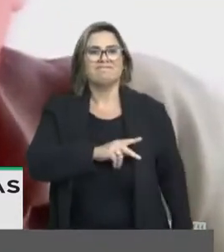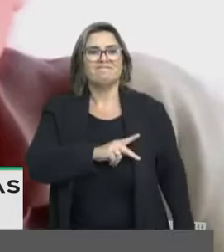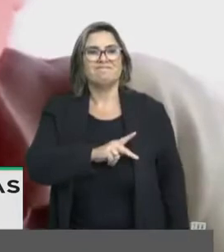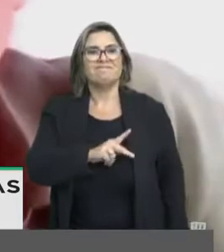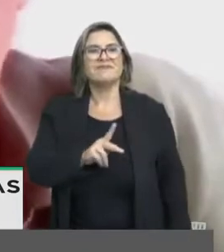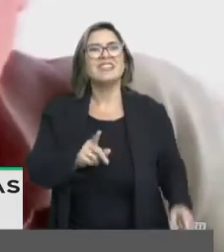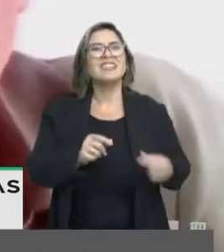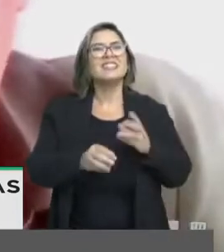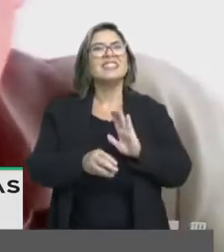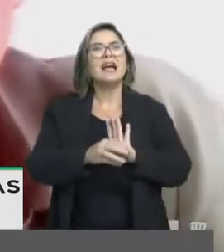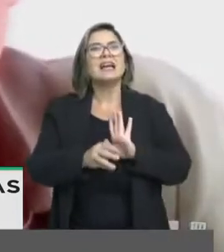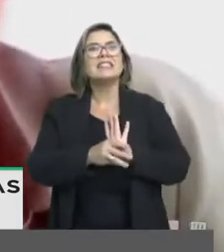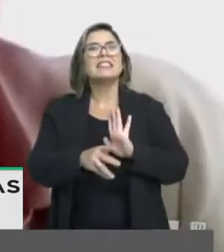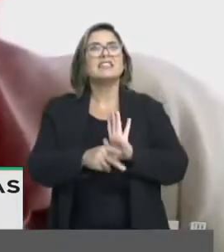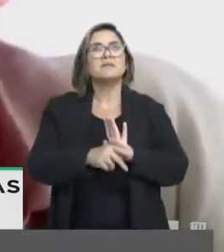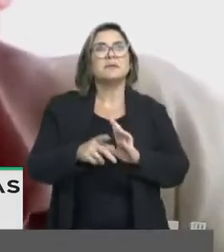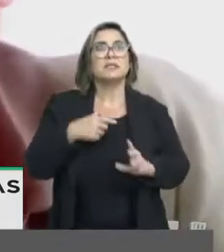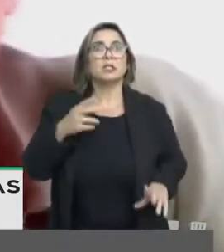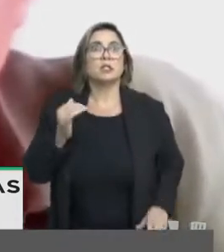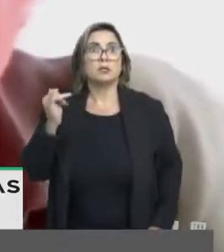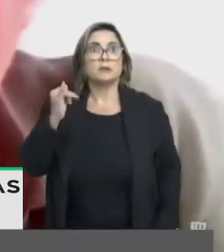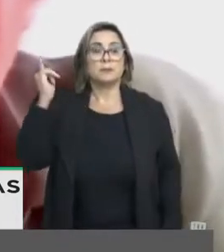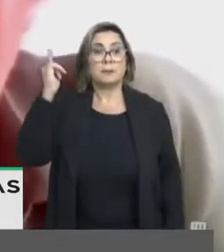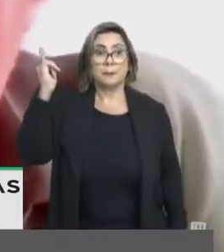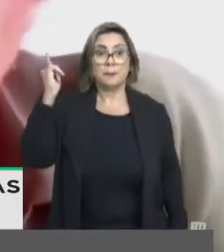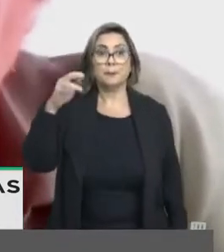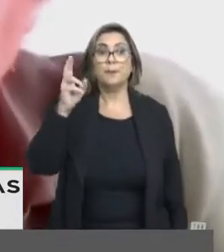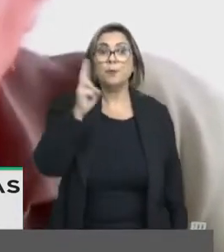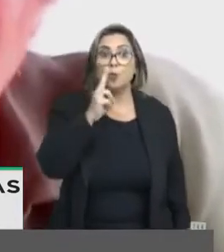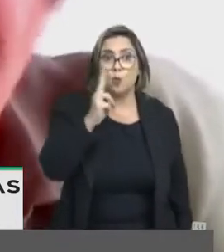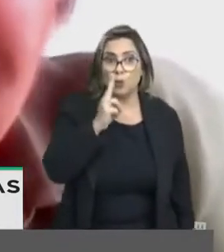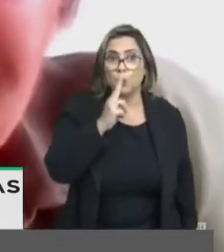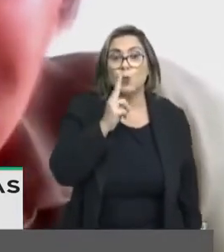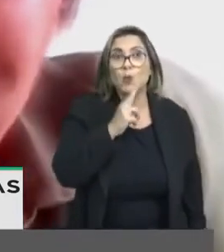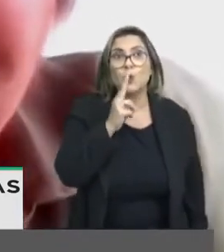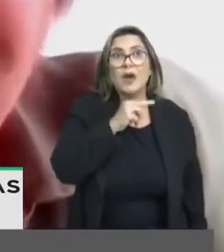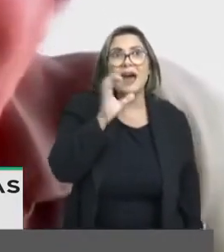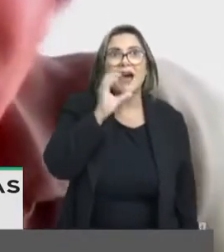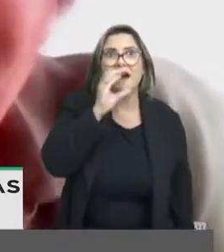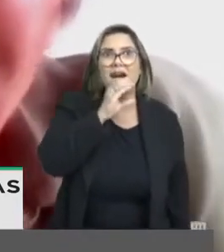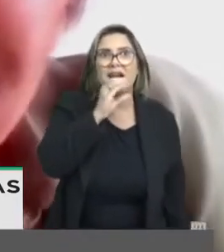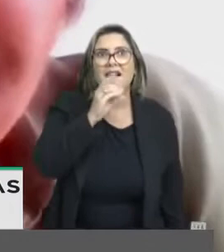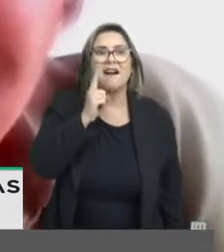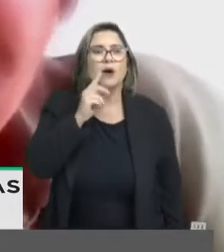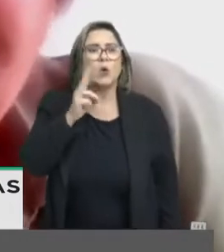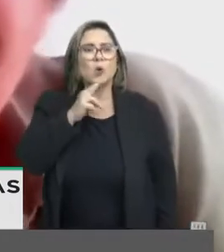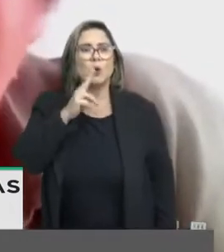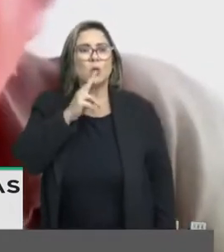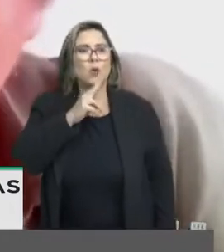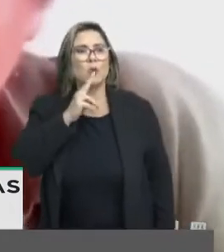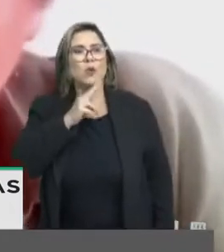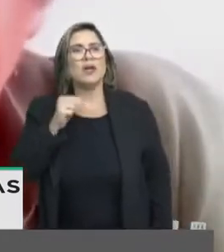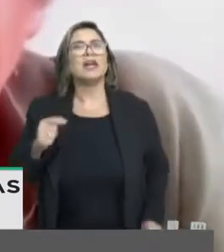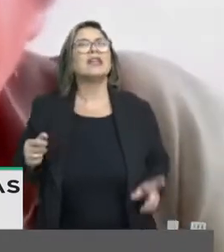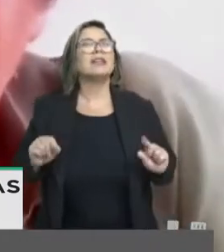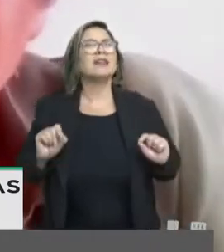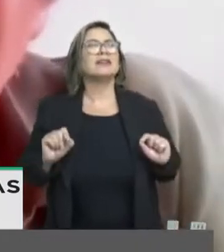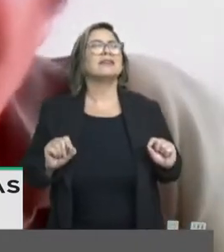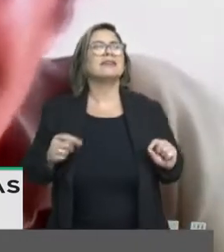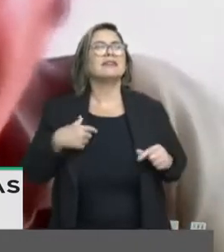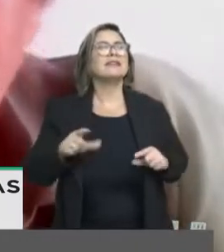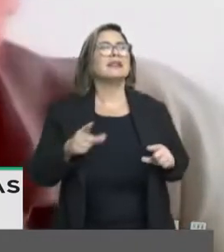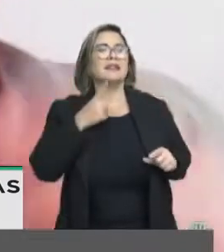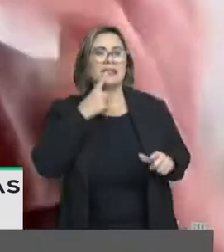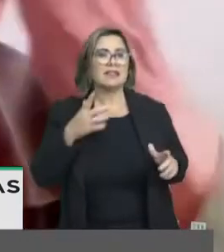provisória pressupõe relevância, pressupõe urgência, e qual é a urgência e a relevância que se tem em tentar